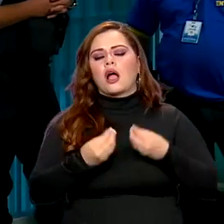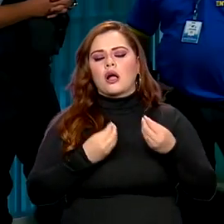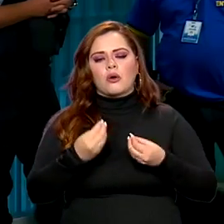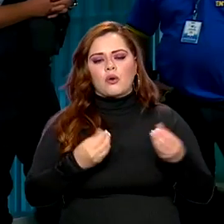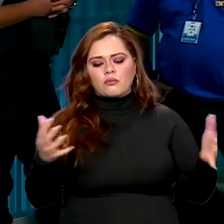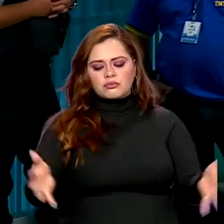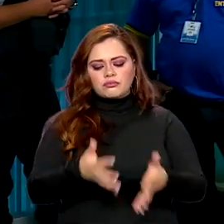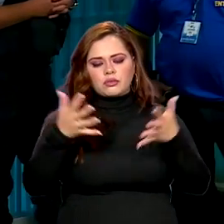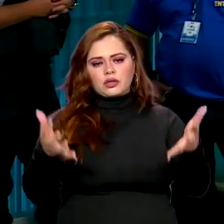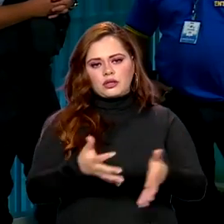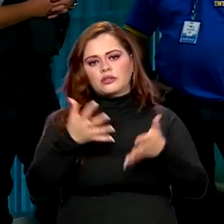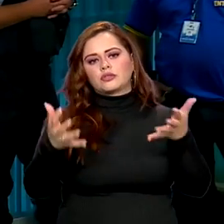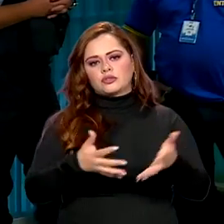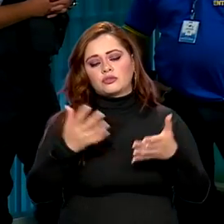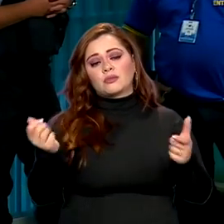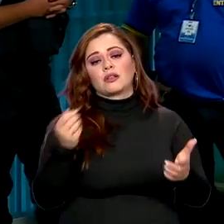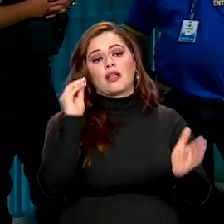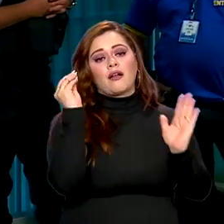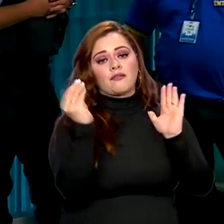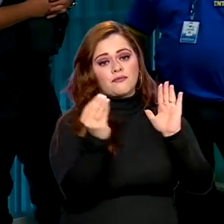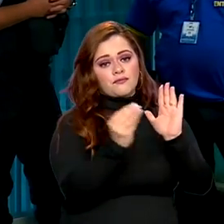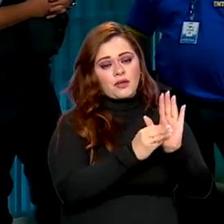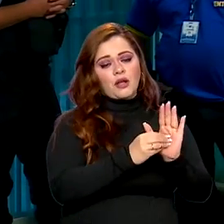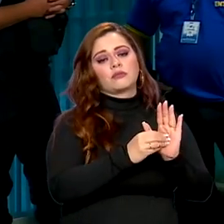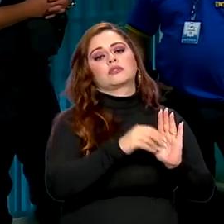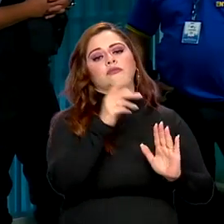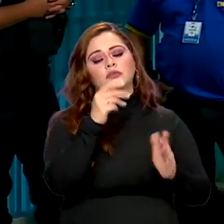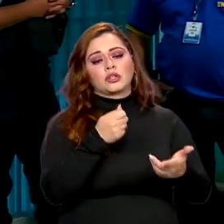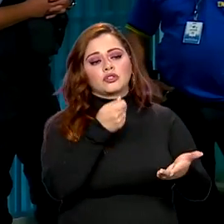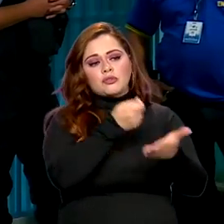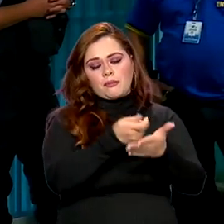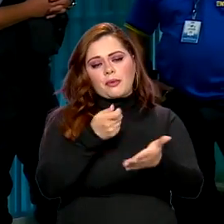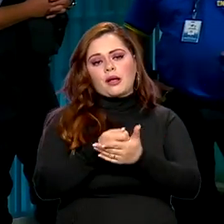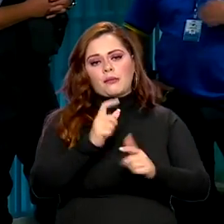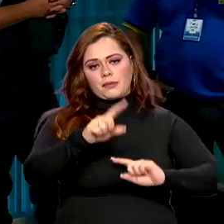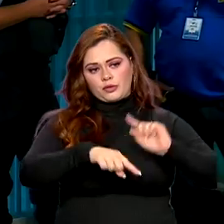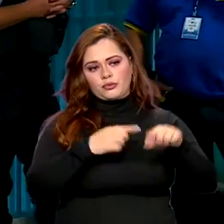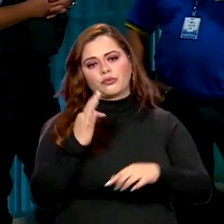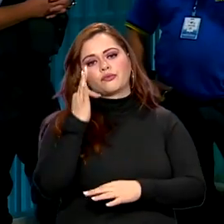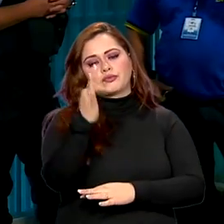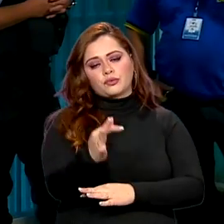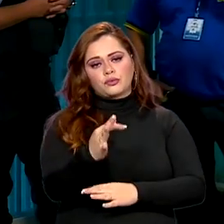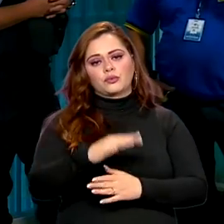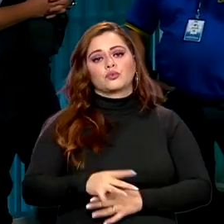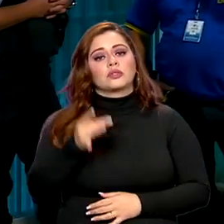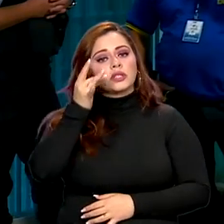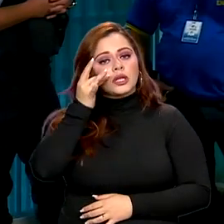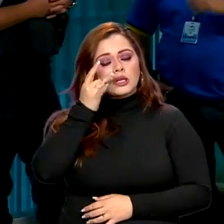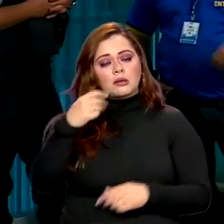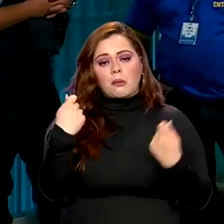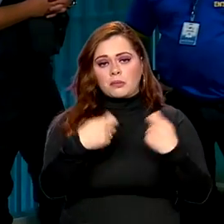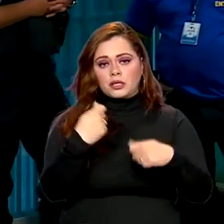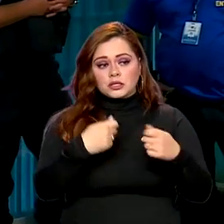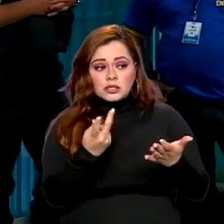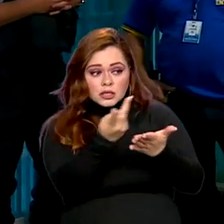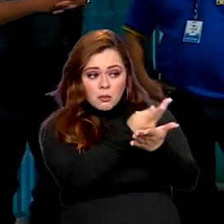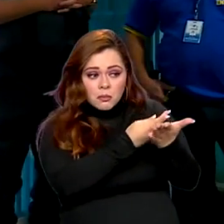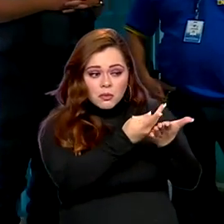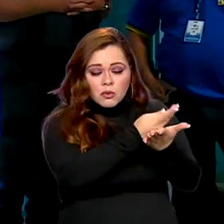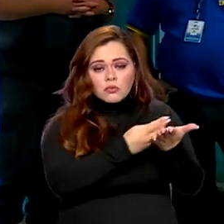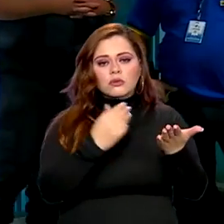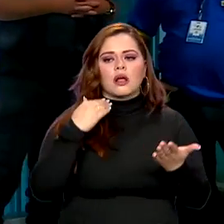estímulo à inadimplência futura. Para a renegociação na faixa 2, os interessados devem procurar as